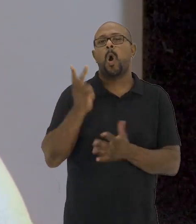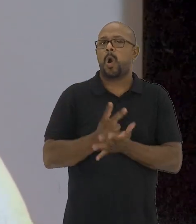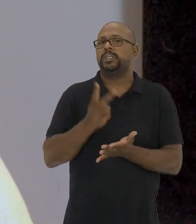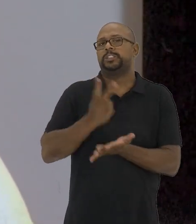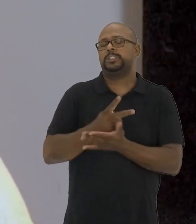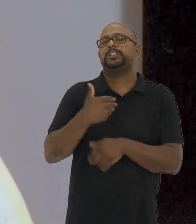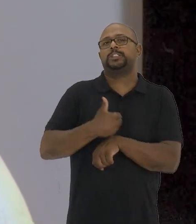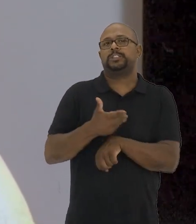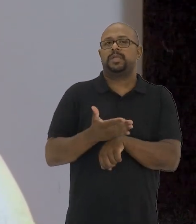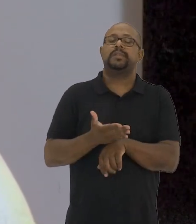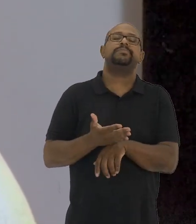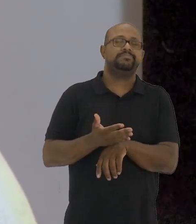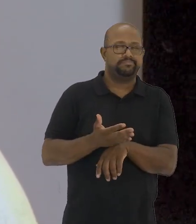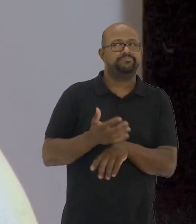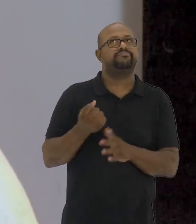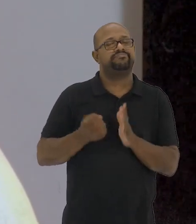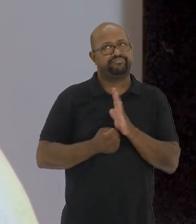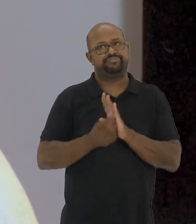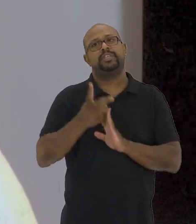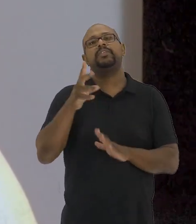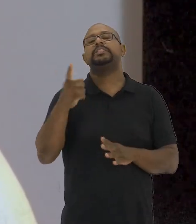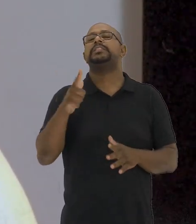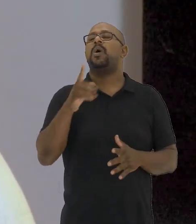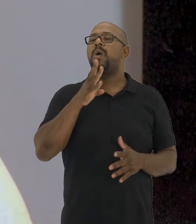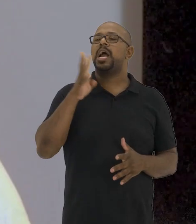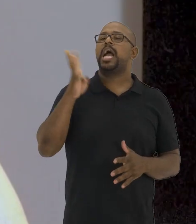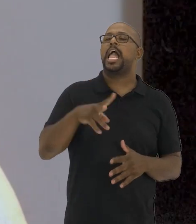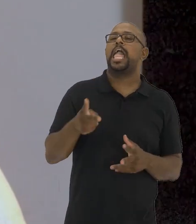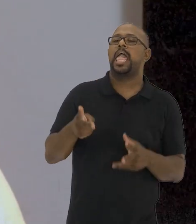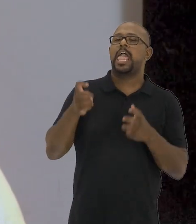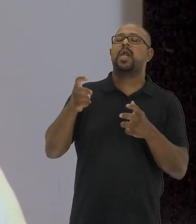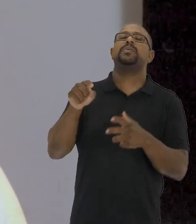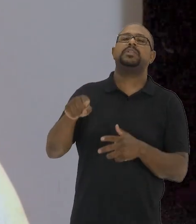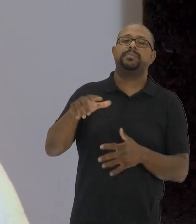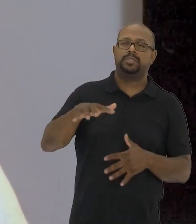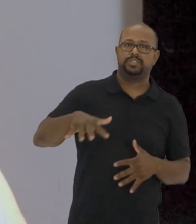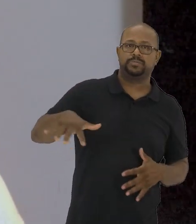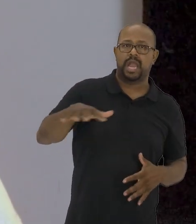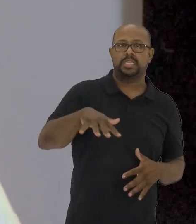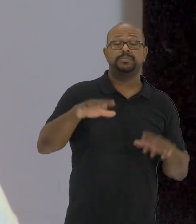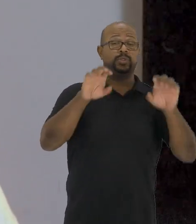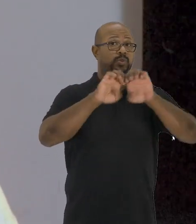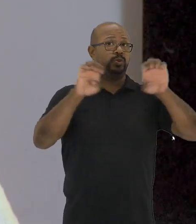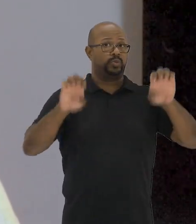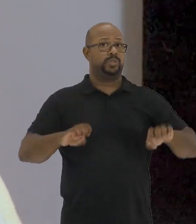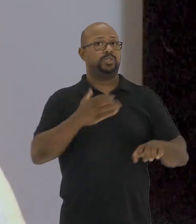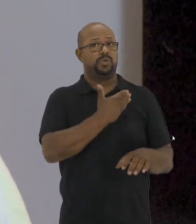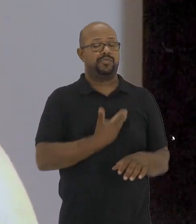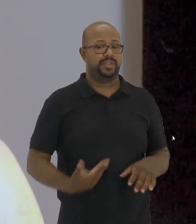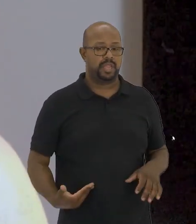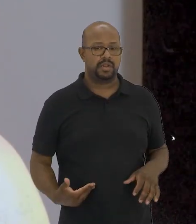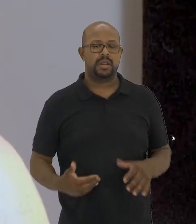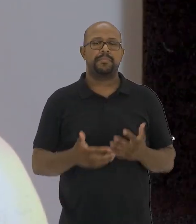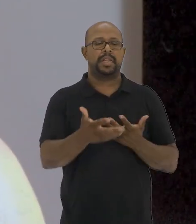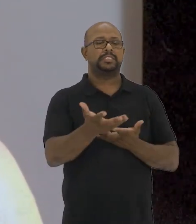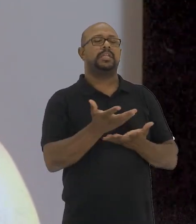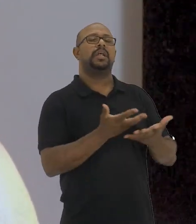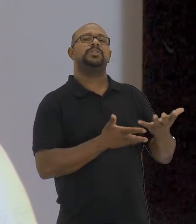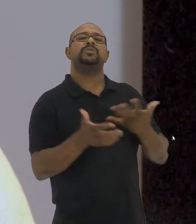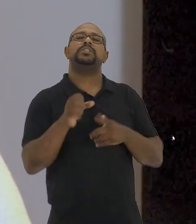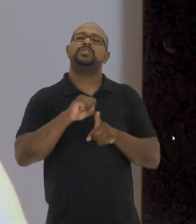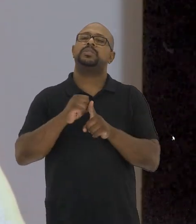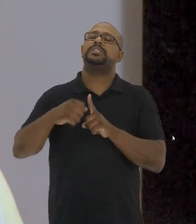nas invisibilidades cotidianas, muitas vezes não reconhecidas pelos espaços, pelas estruturas de